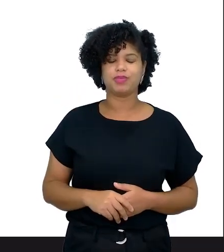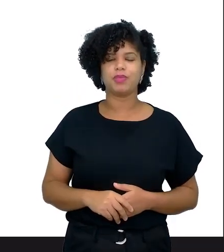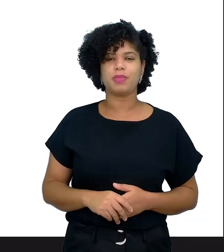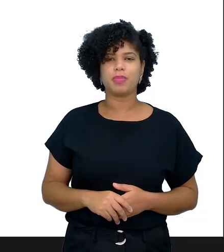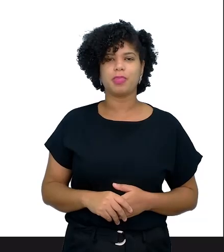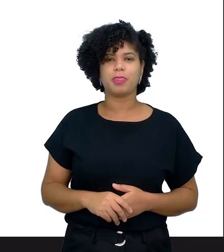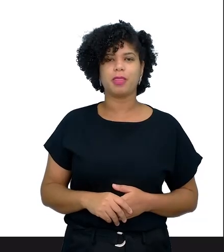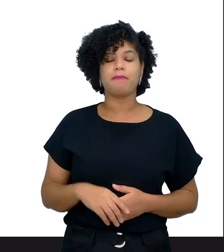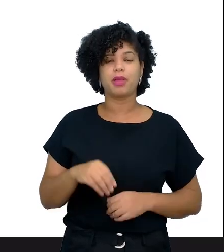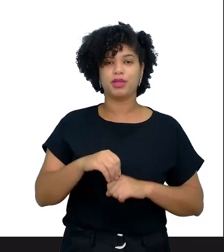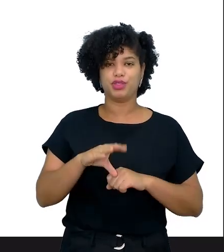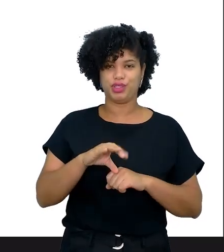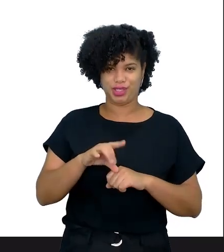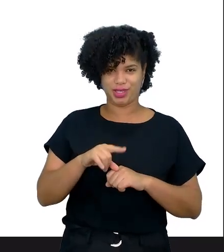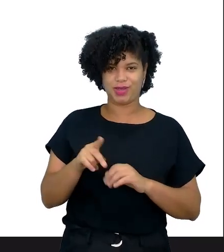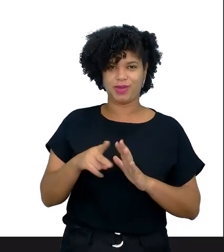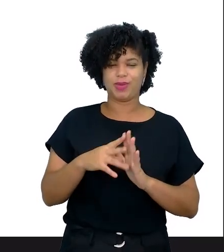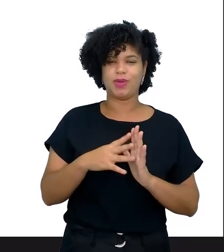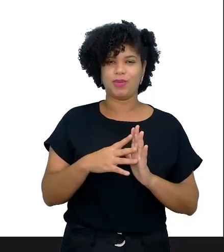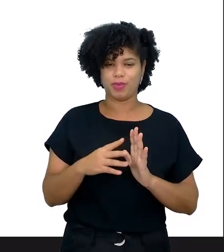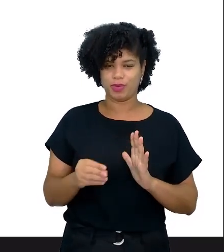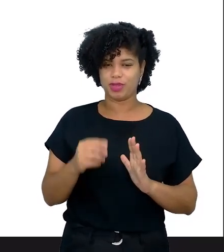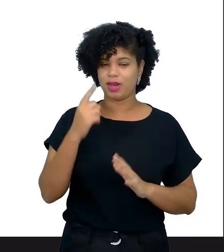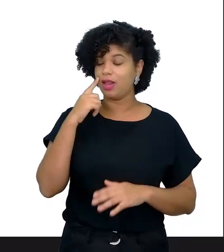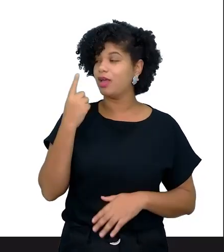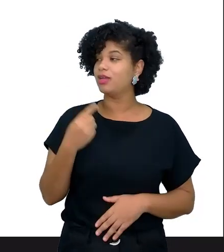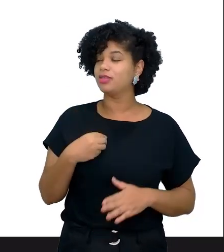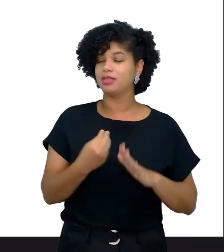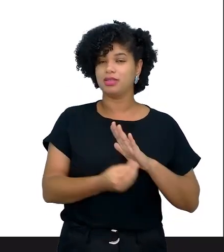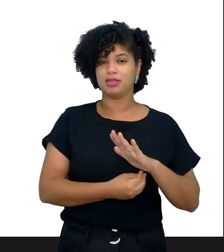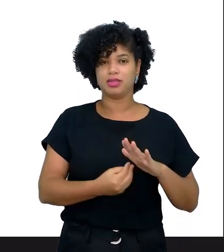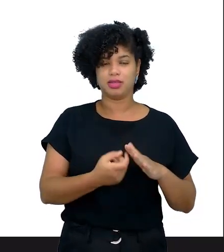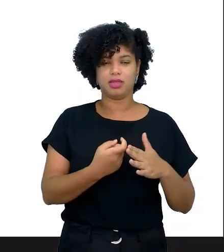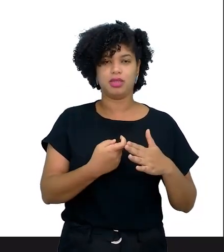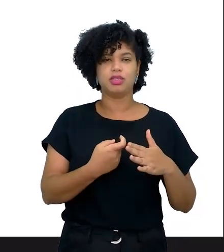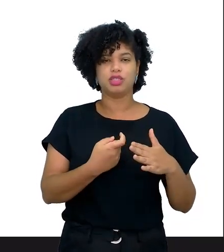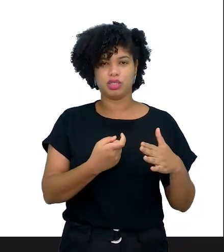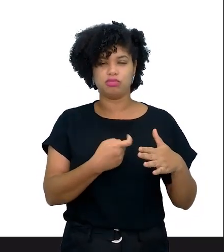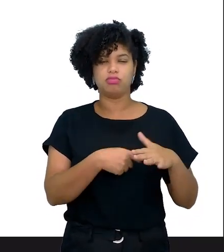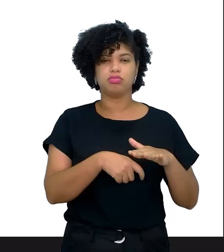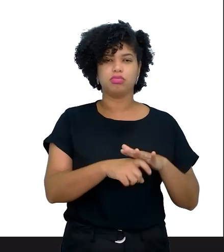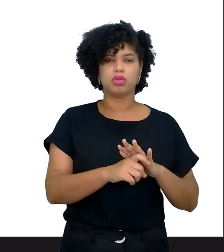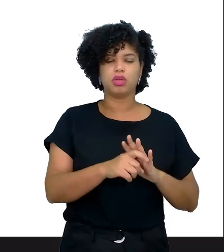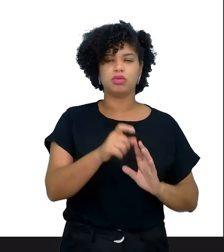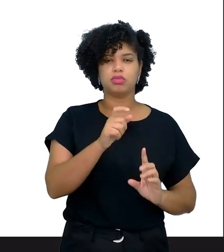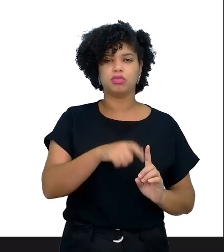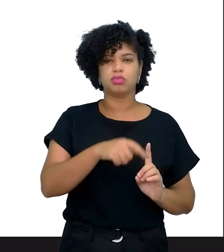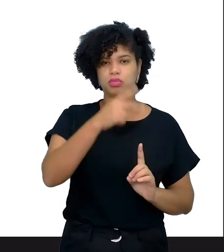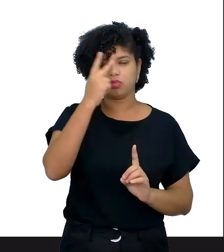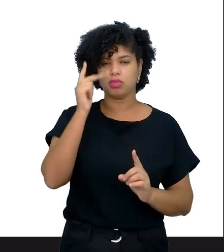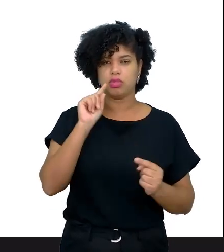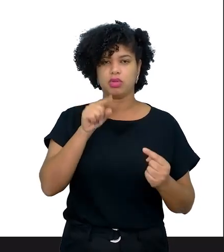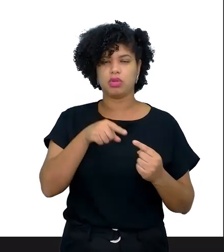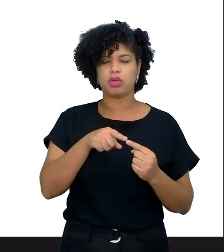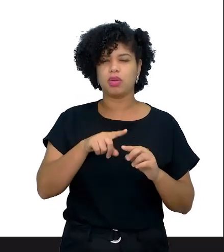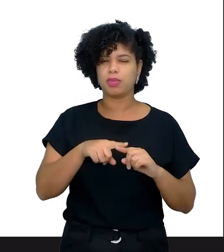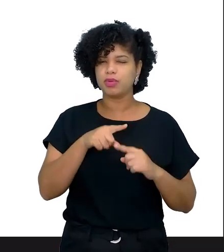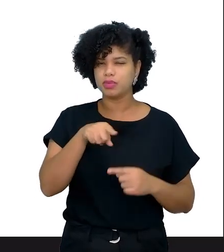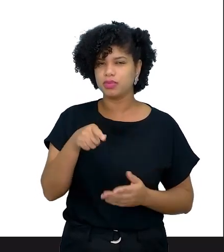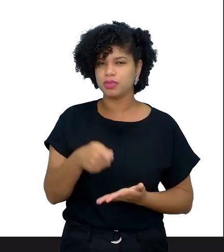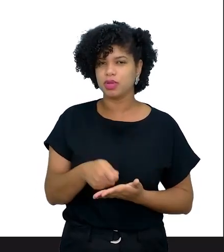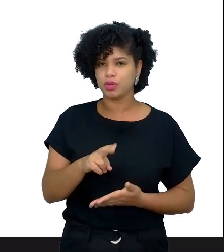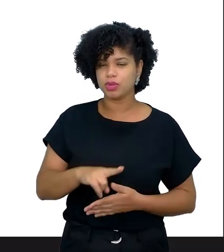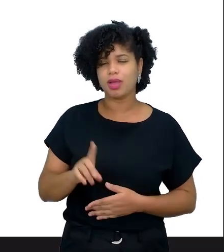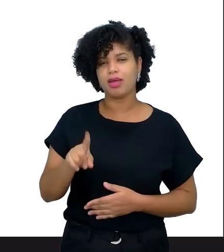como sugestão, esse modelo do design thinks, não significa que vocês tenham que usar essa metodologia, mas eu proponho sempre que faço o uso